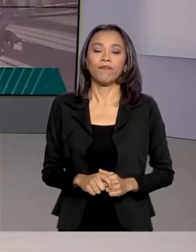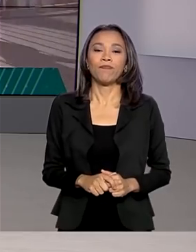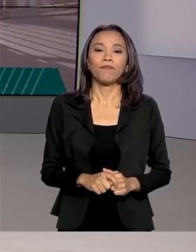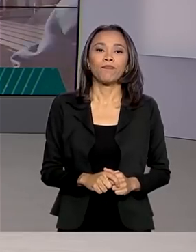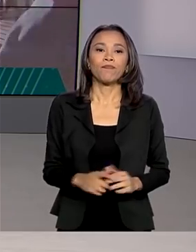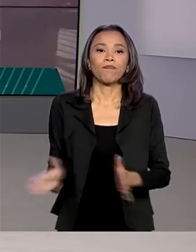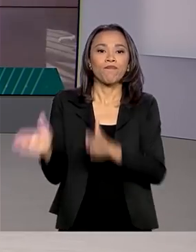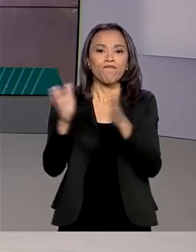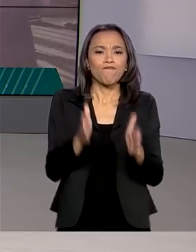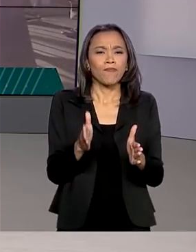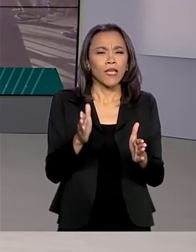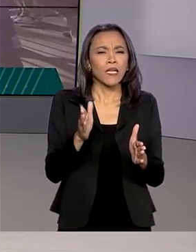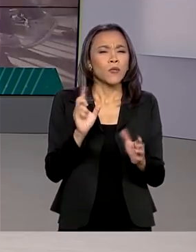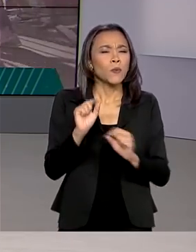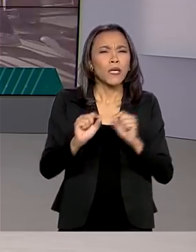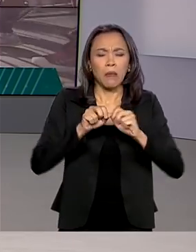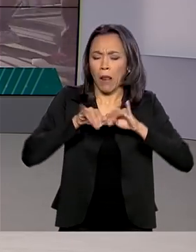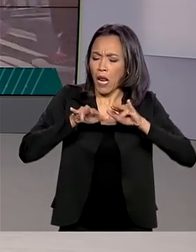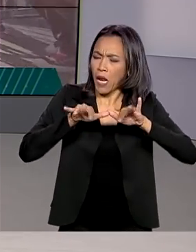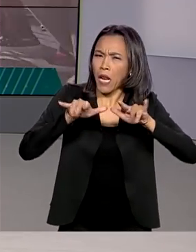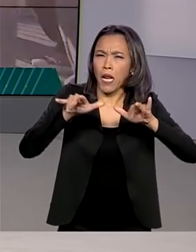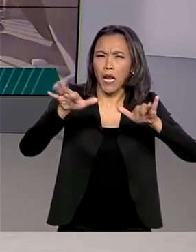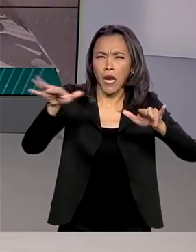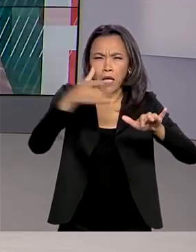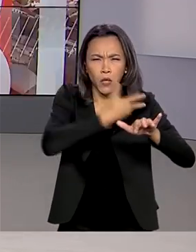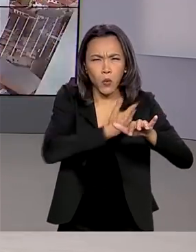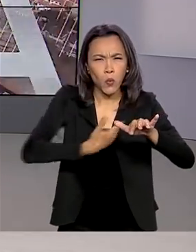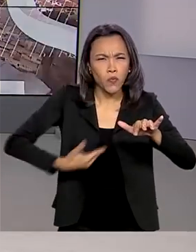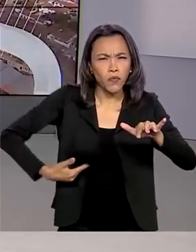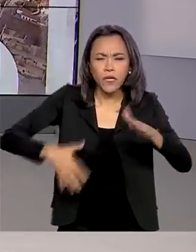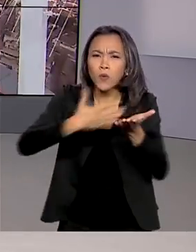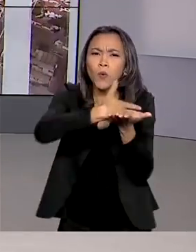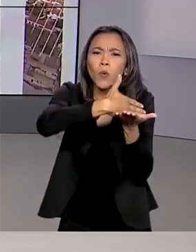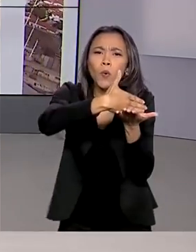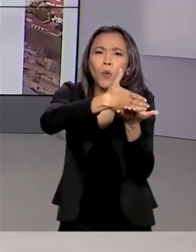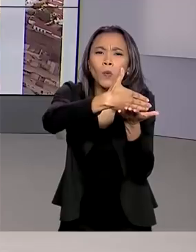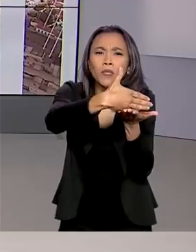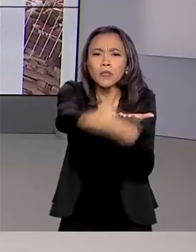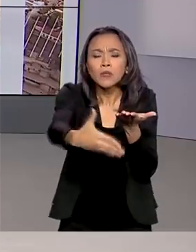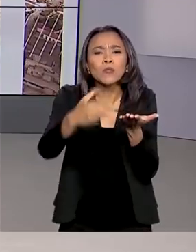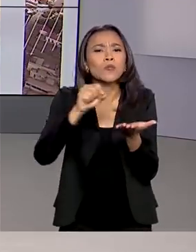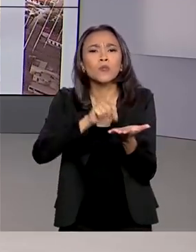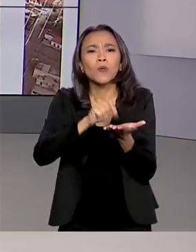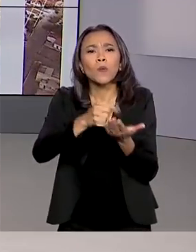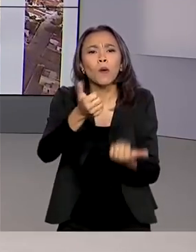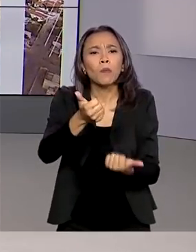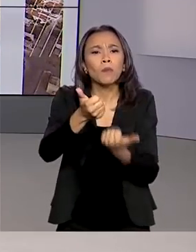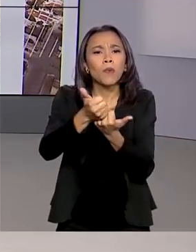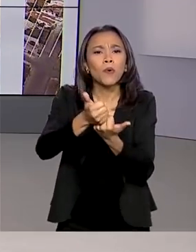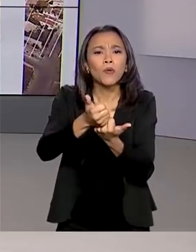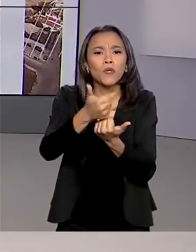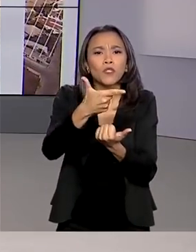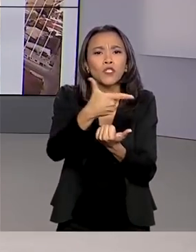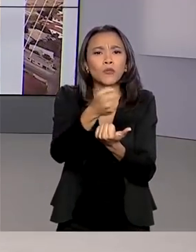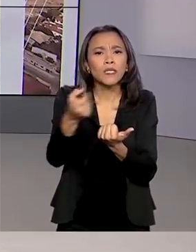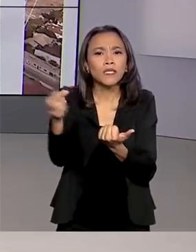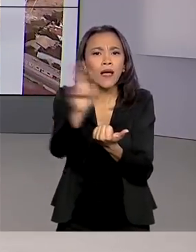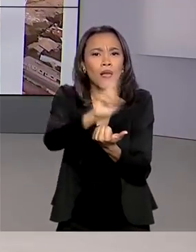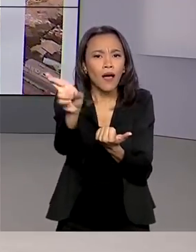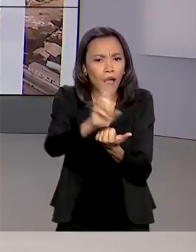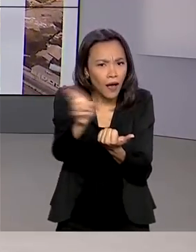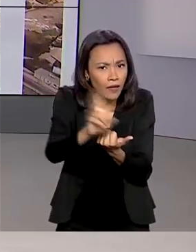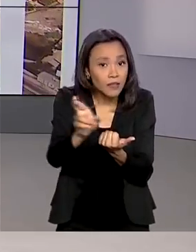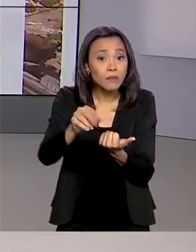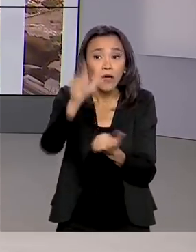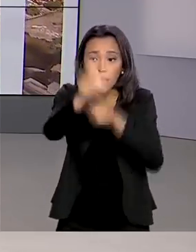Está circulando a notícia de que o governo começou o recadastramento do auxílio mensal no valor de R$ 200,00 para trabalhadores